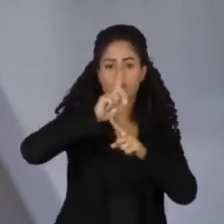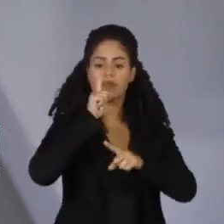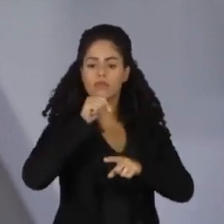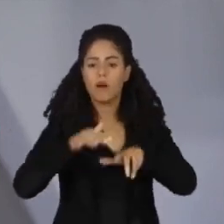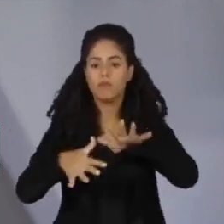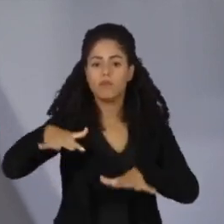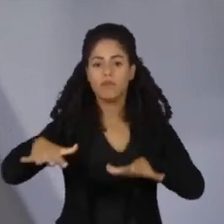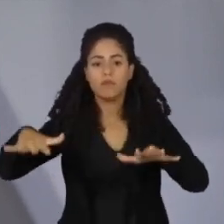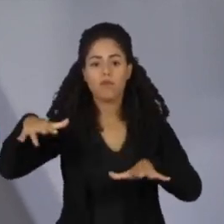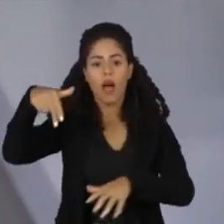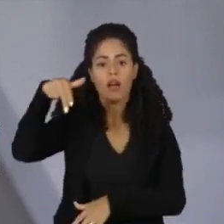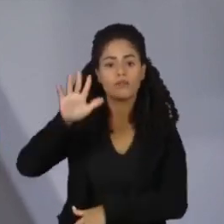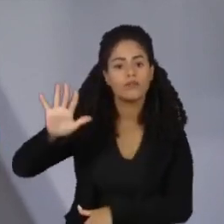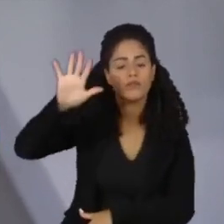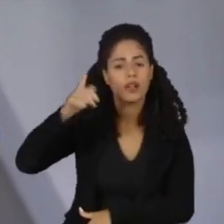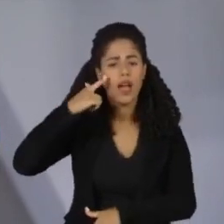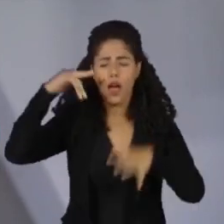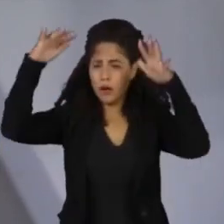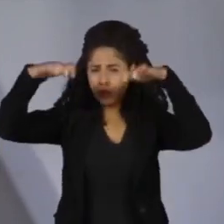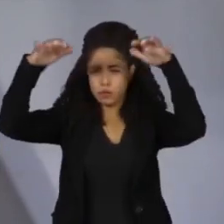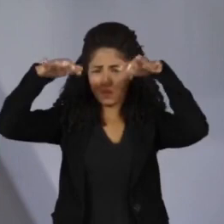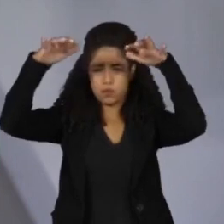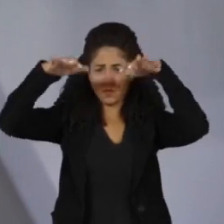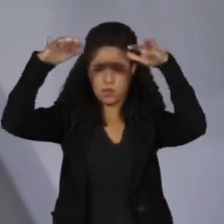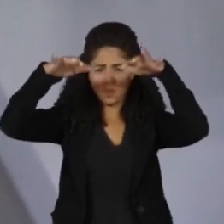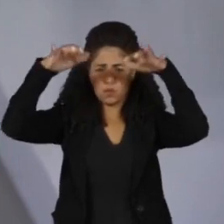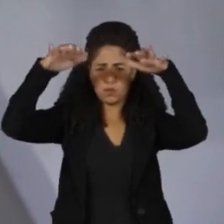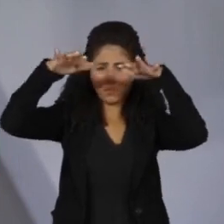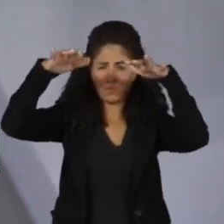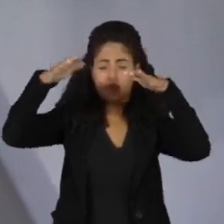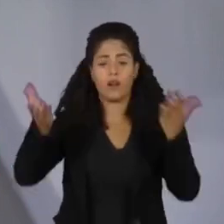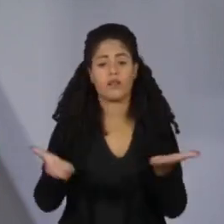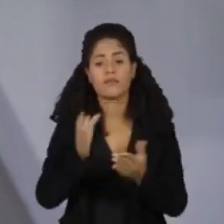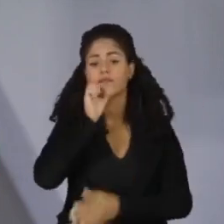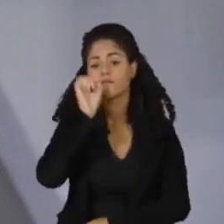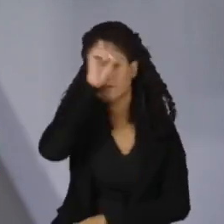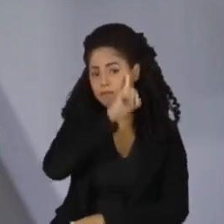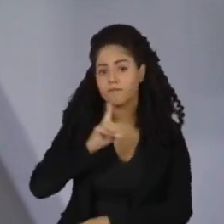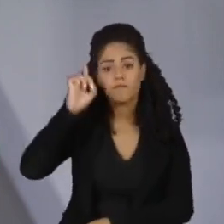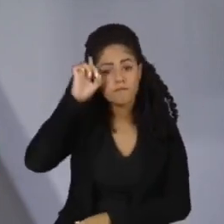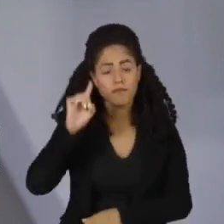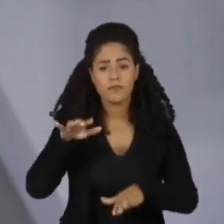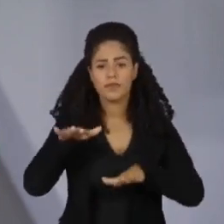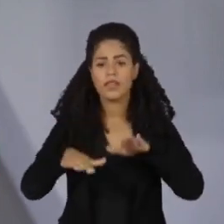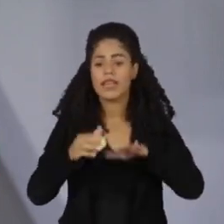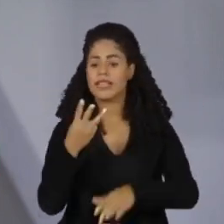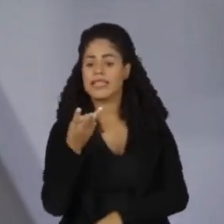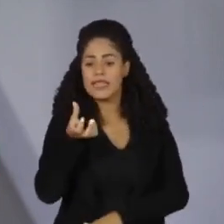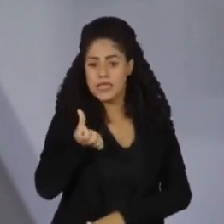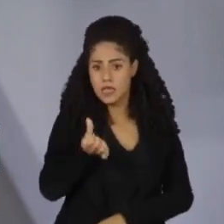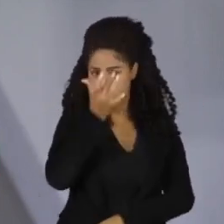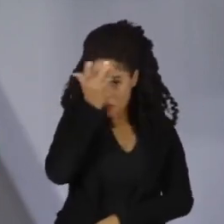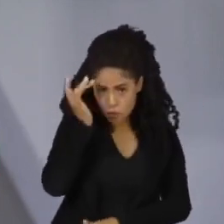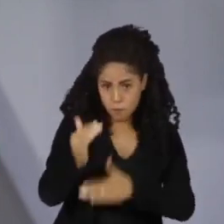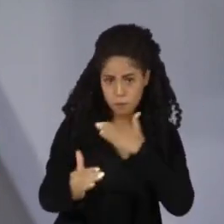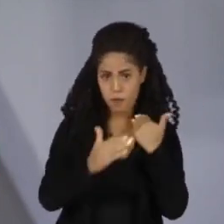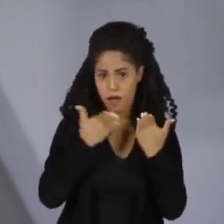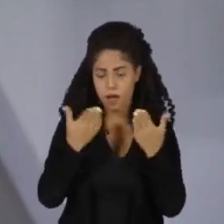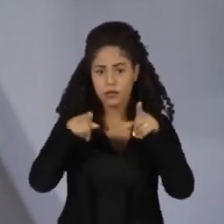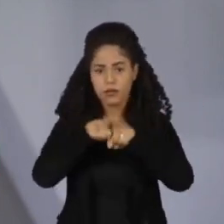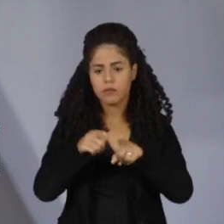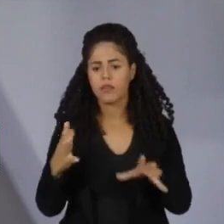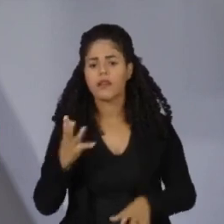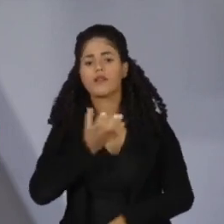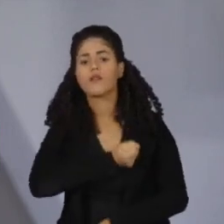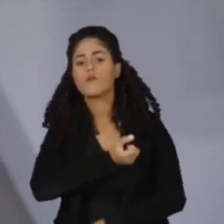sobrevoaram as áreas afetadas pelas fortes chuvas deste fim de semana. O temporal deixou pelo menos 36 vítimas, número